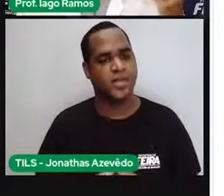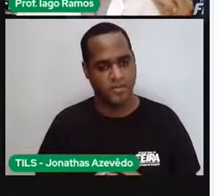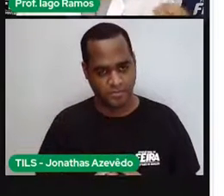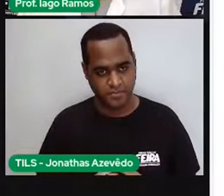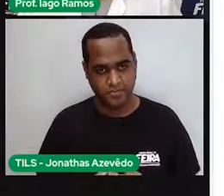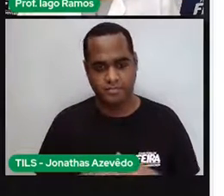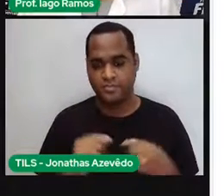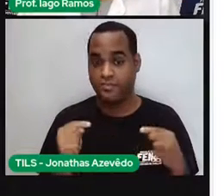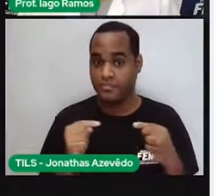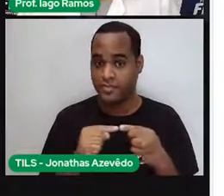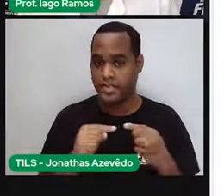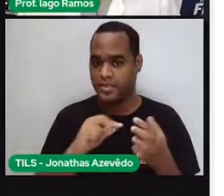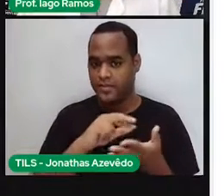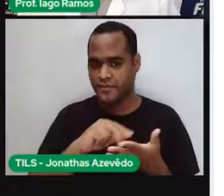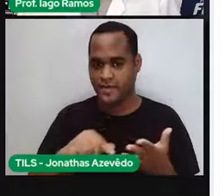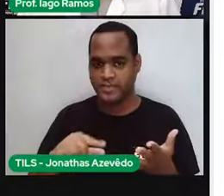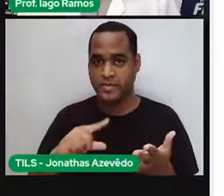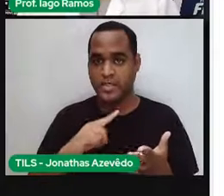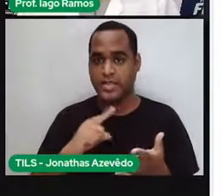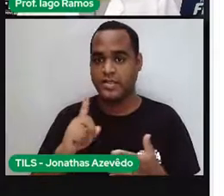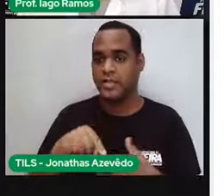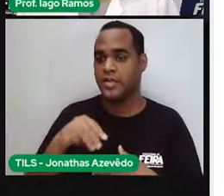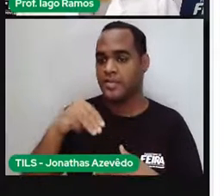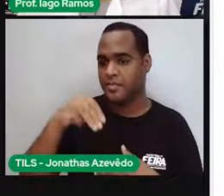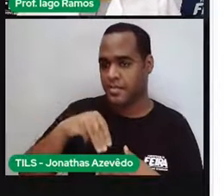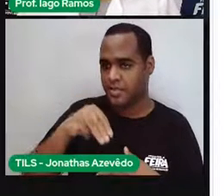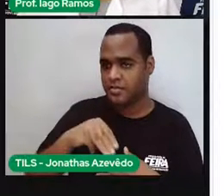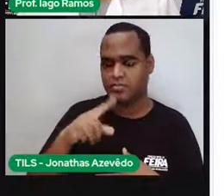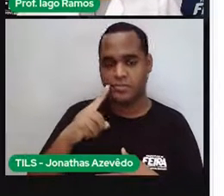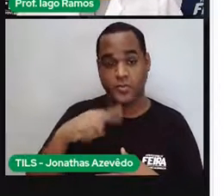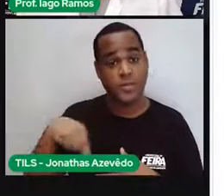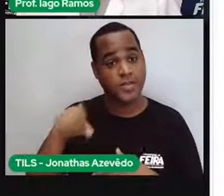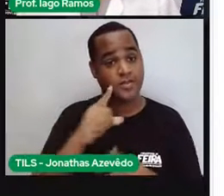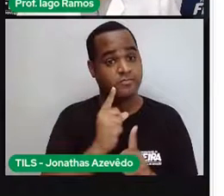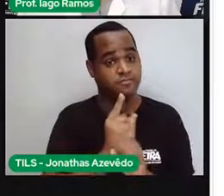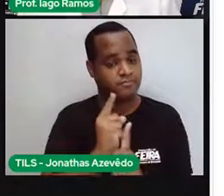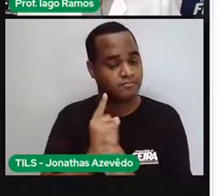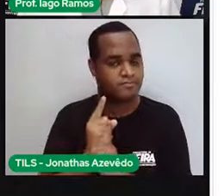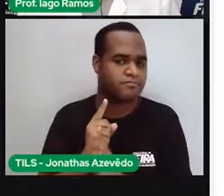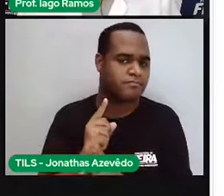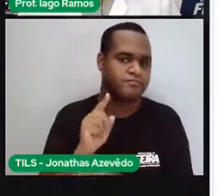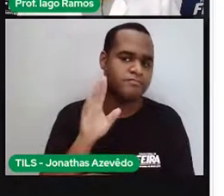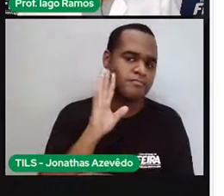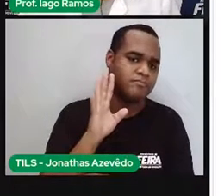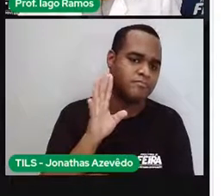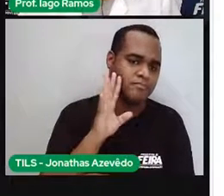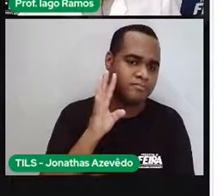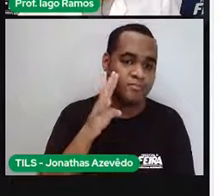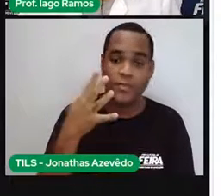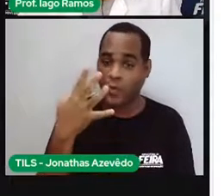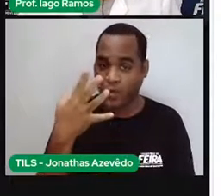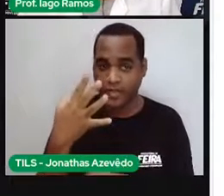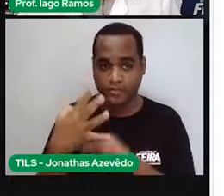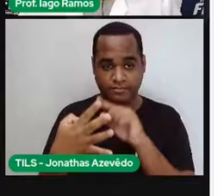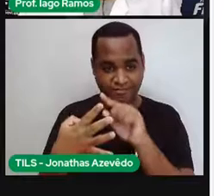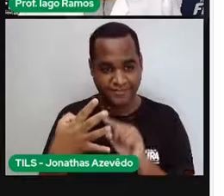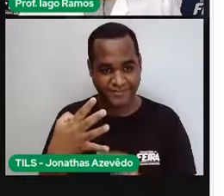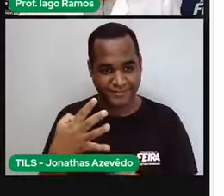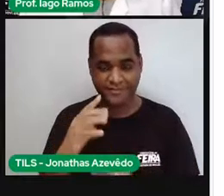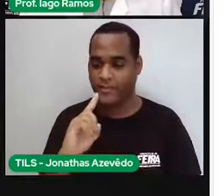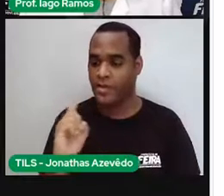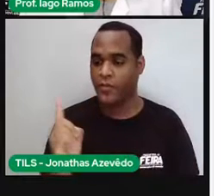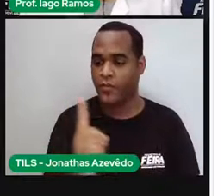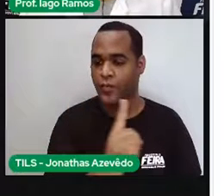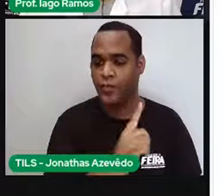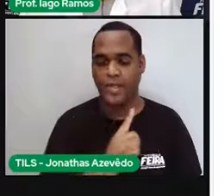quantidade de metros a gente vai encontrar, né, pensando nas quatro voltas. Como assim,